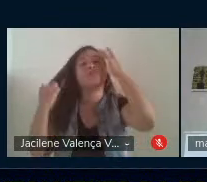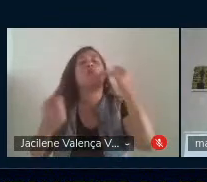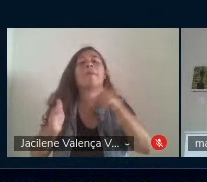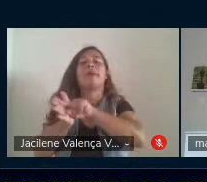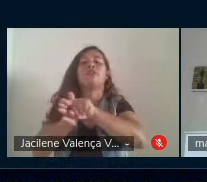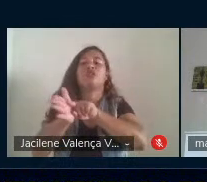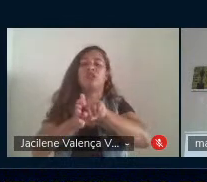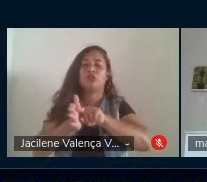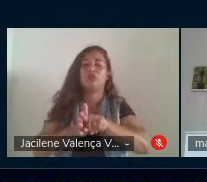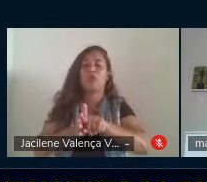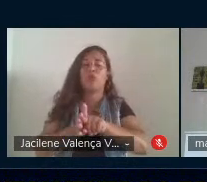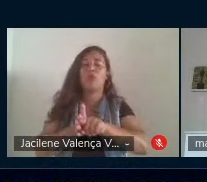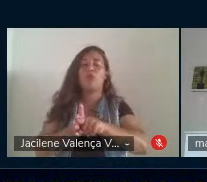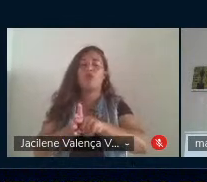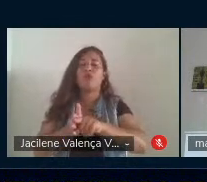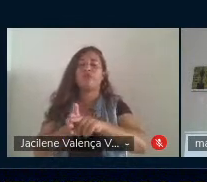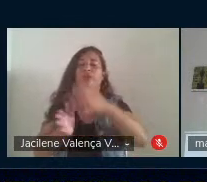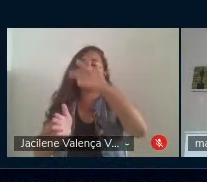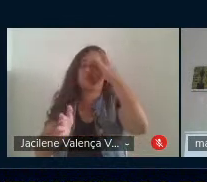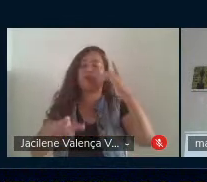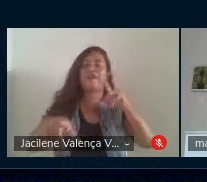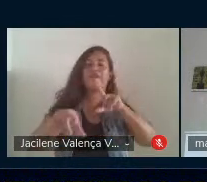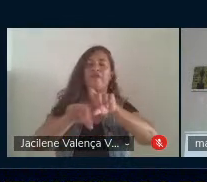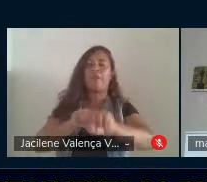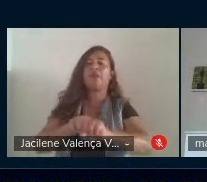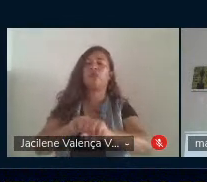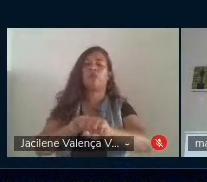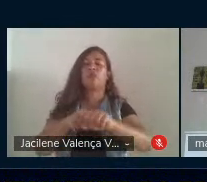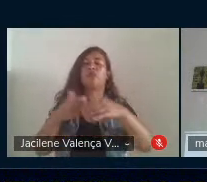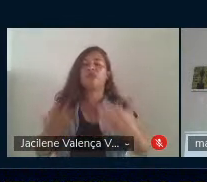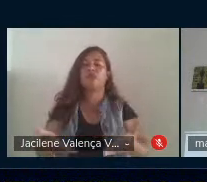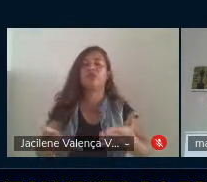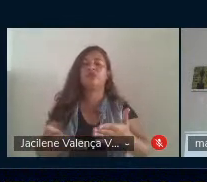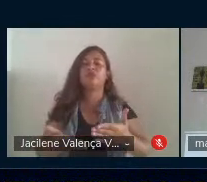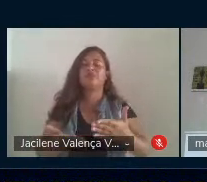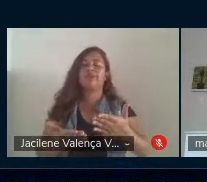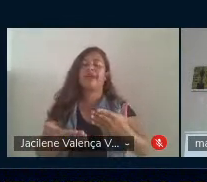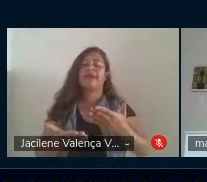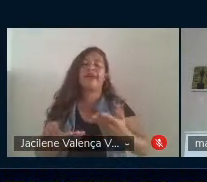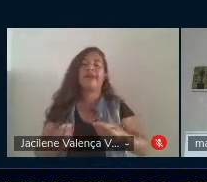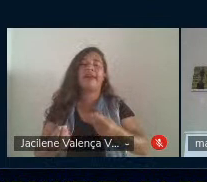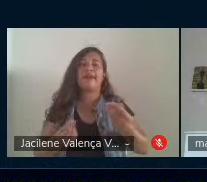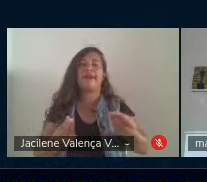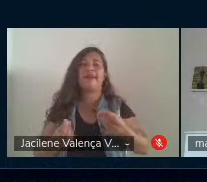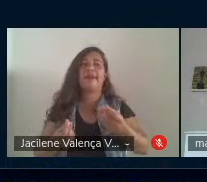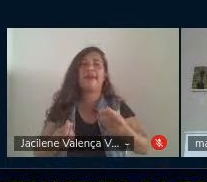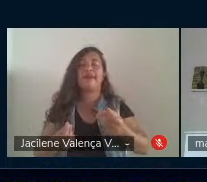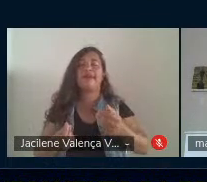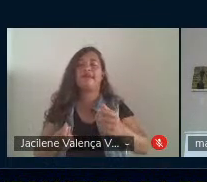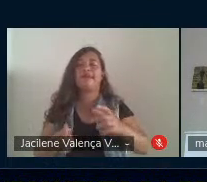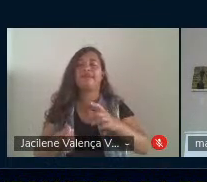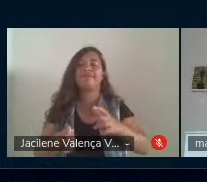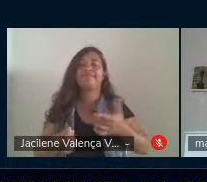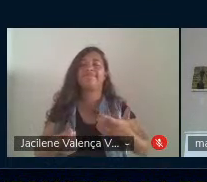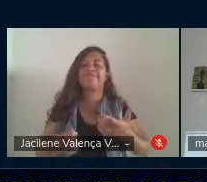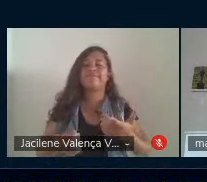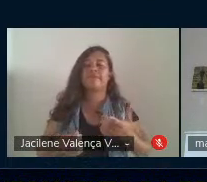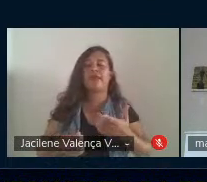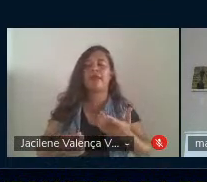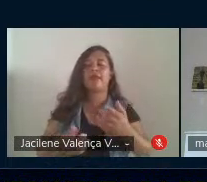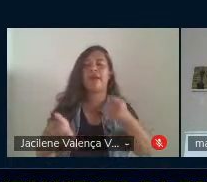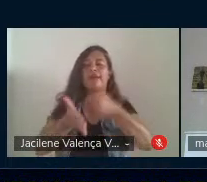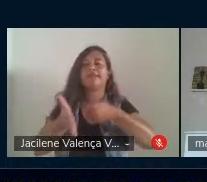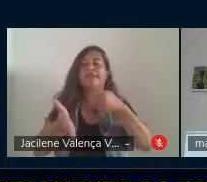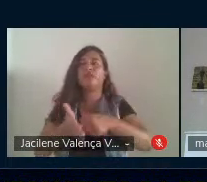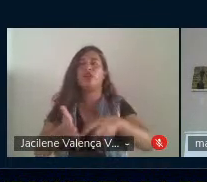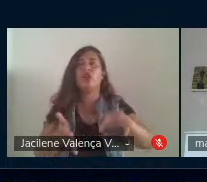atitude do sujeito formador, né, então, ela se coloca numa situação de humildade porque exige, escuta,